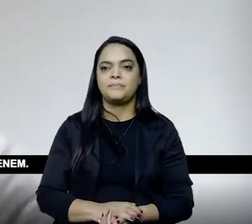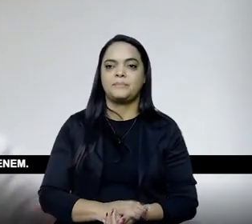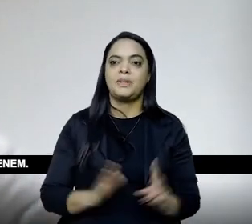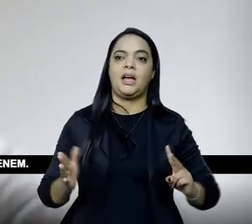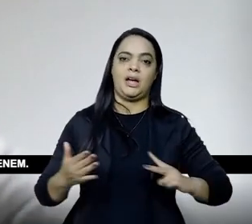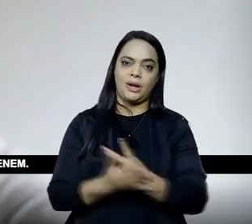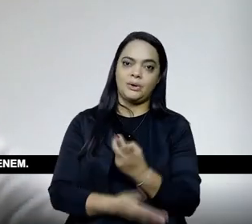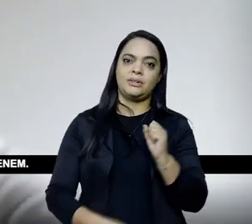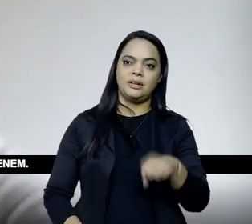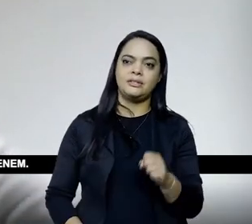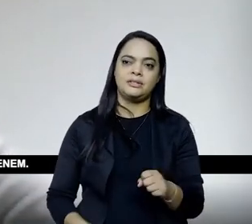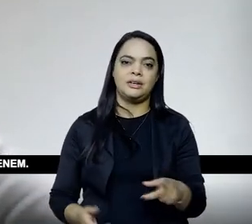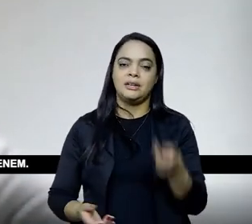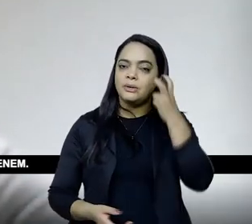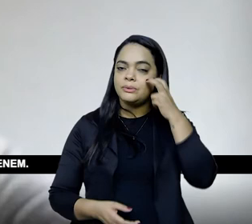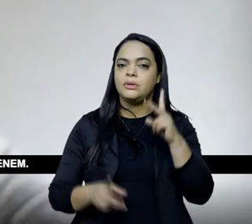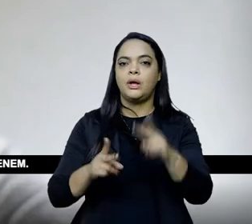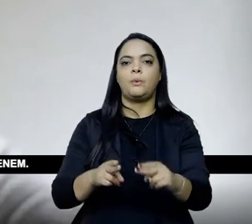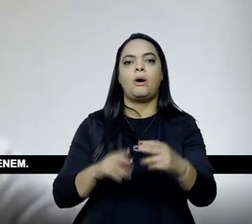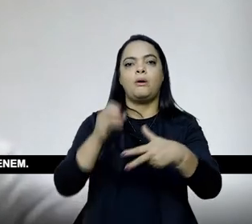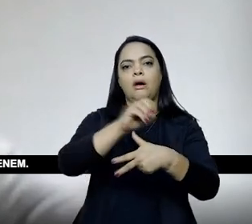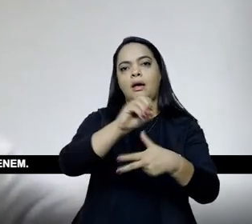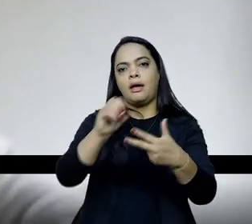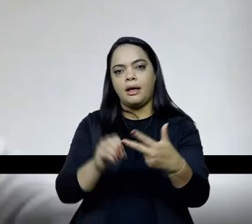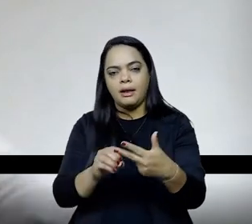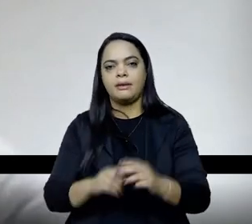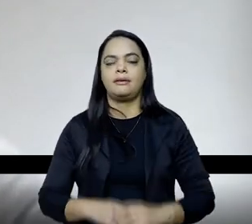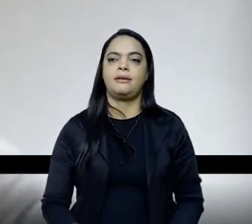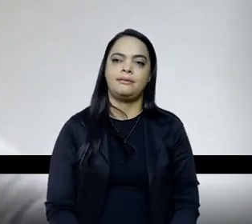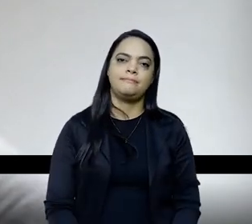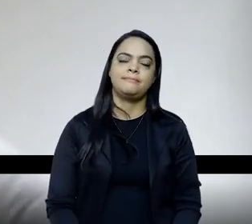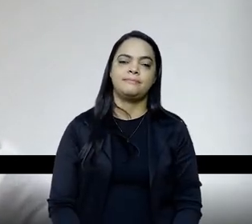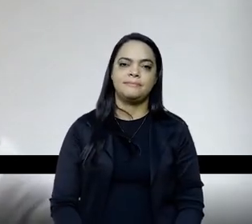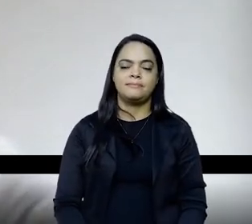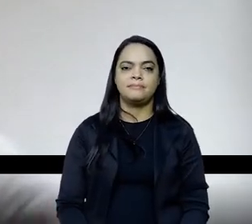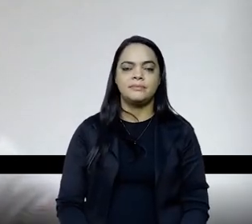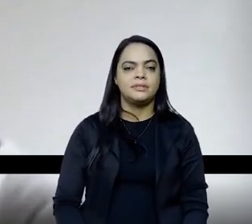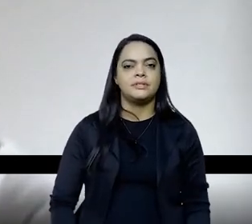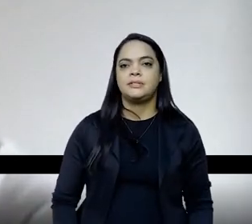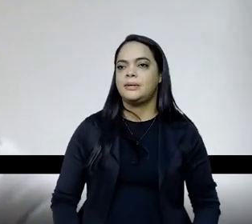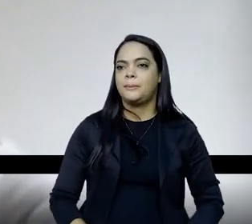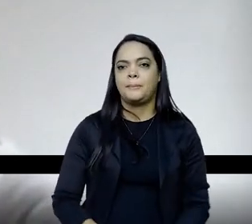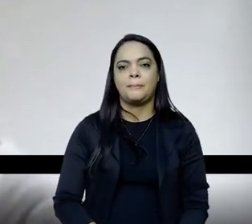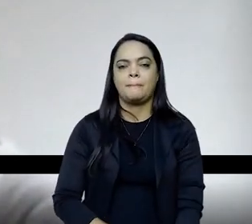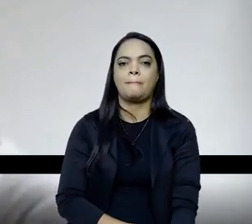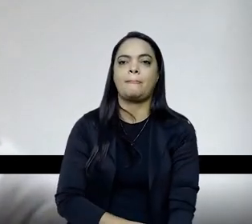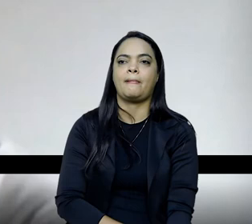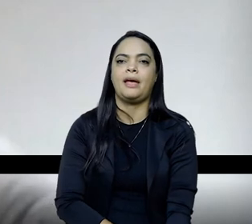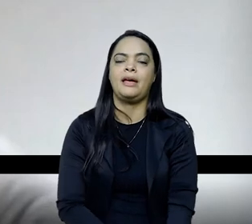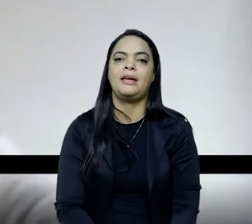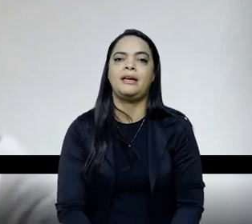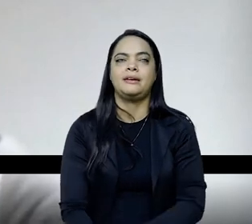isso é forte na cultura, como a questão do Enem, né? A gente não... Sabe, a gente não deve... não